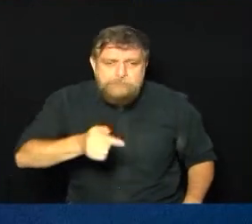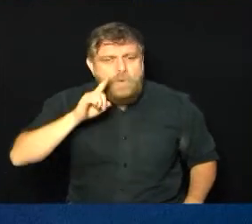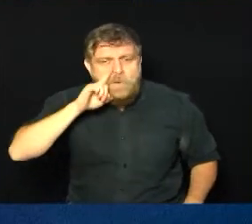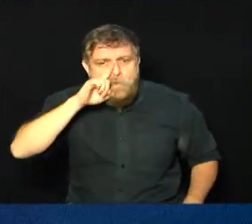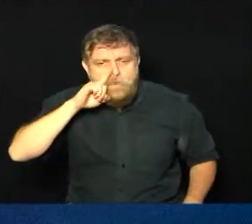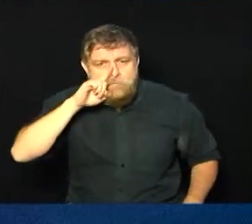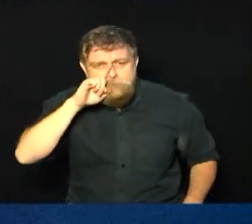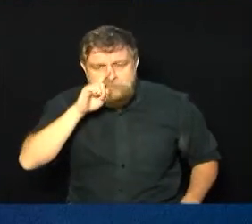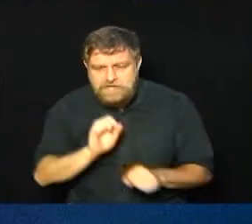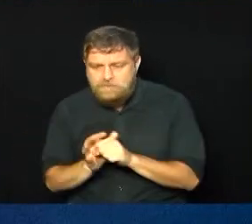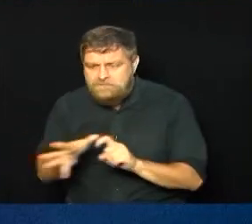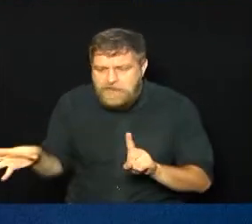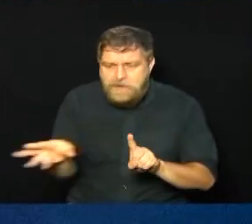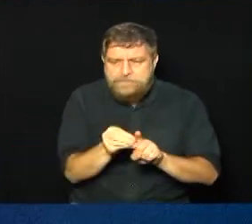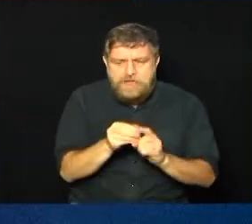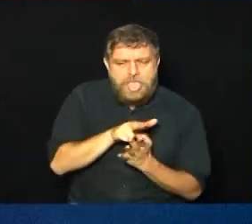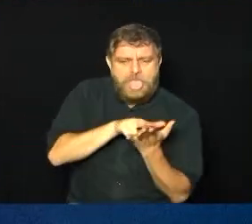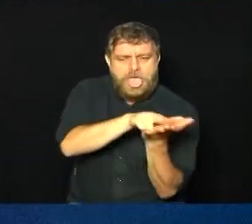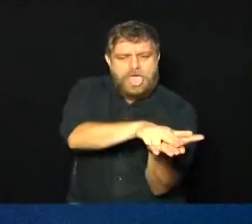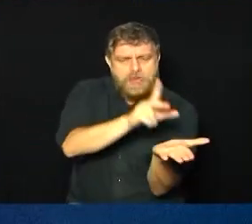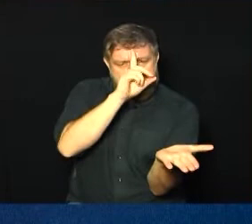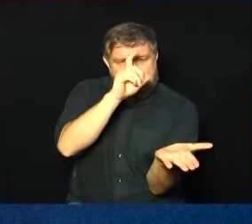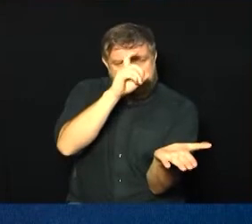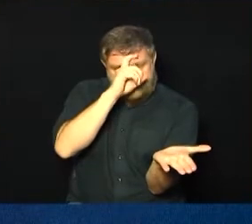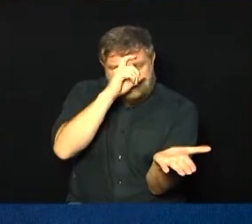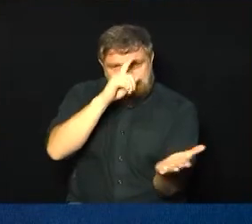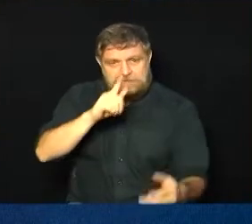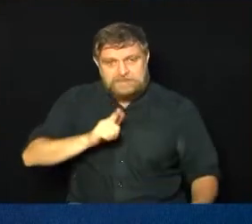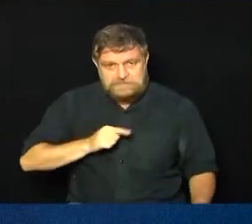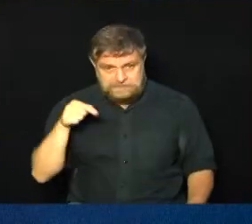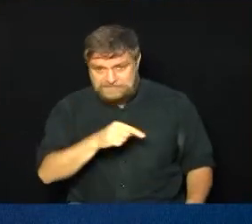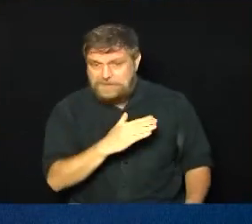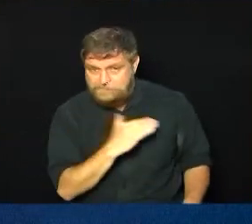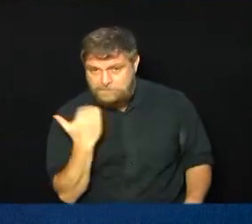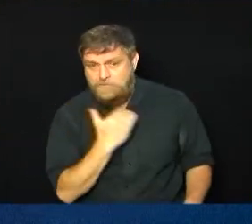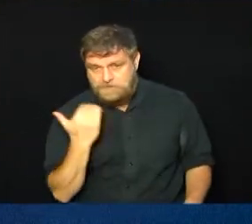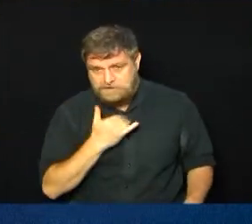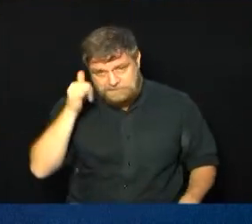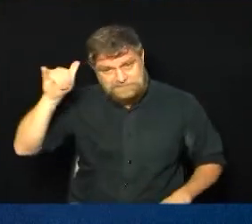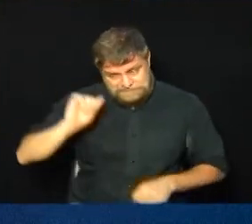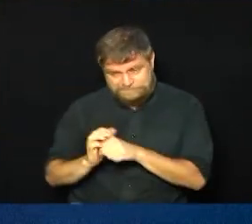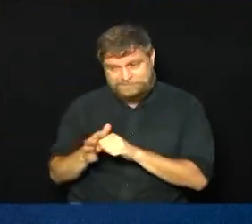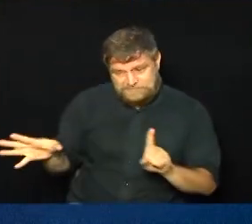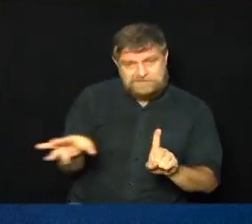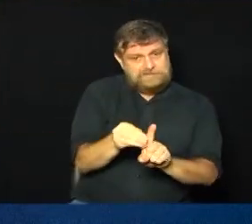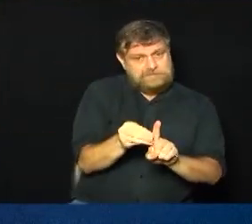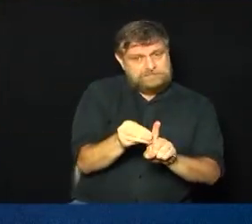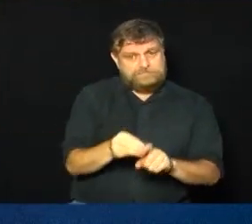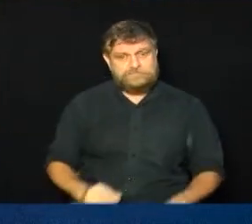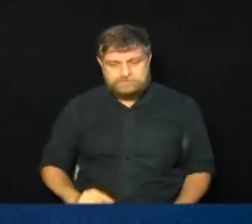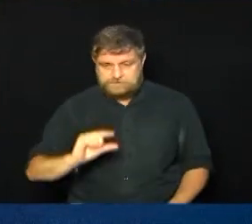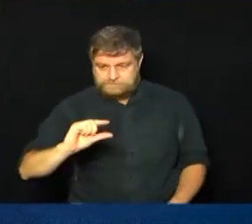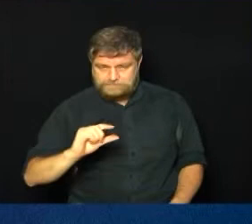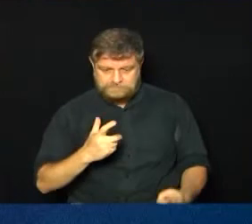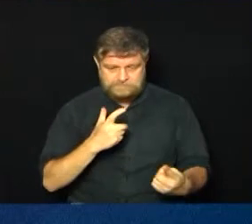de serem hospitalizadas e de virem a morrer até pela Covid-19. A vacina que será